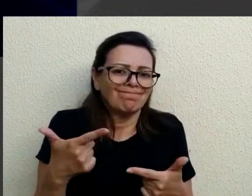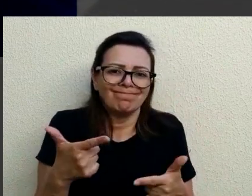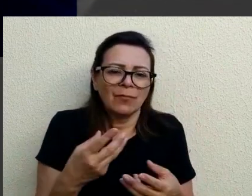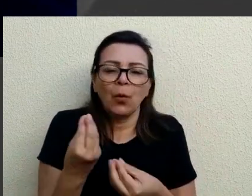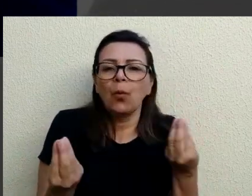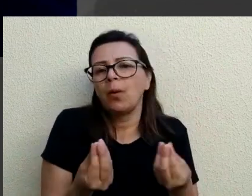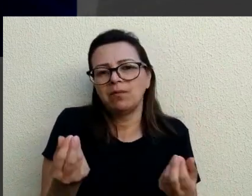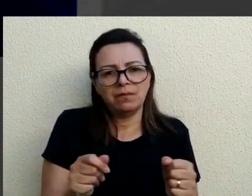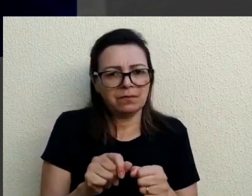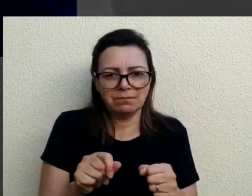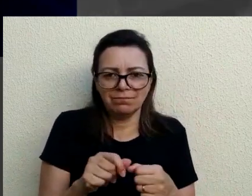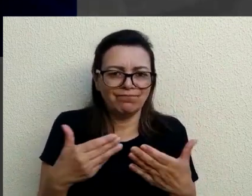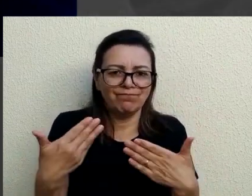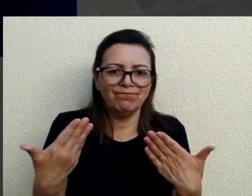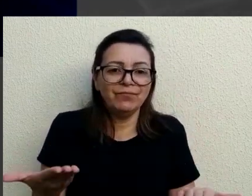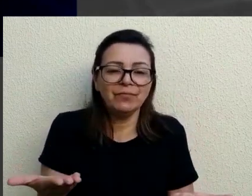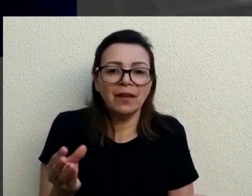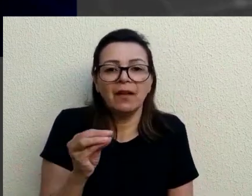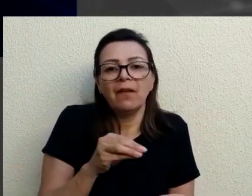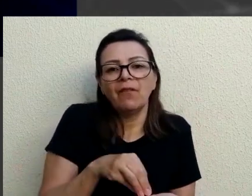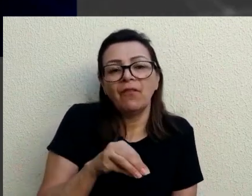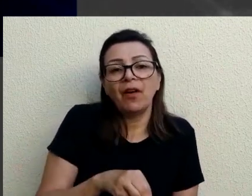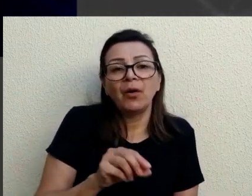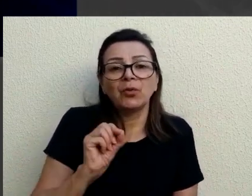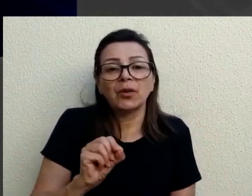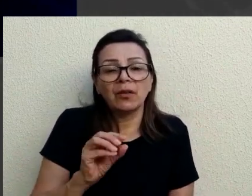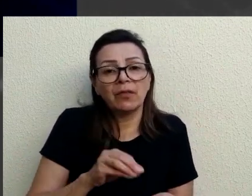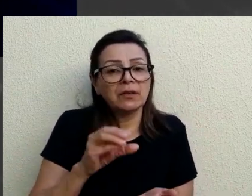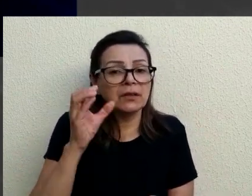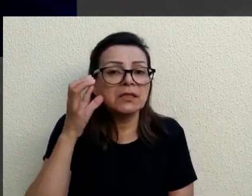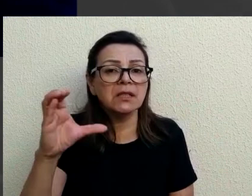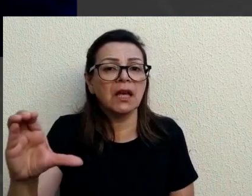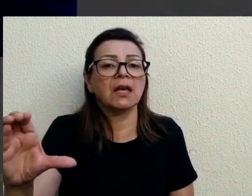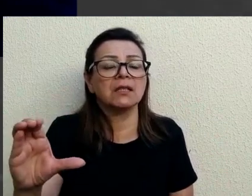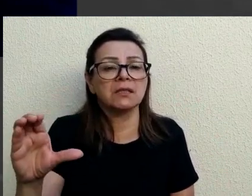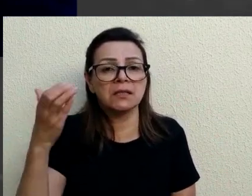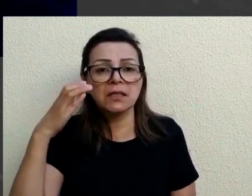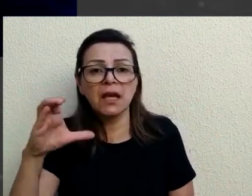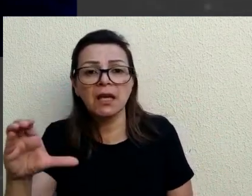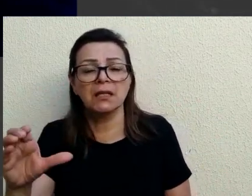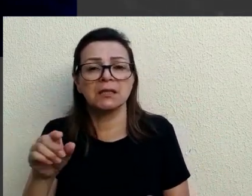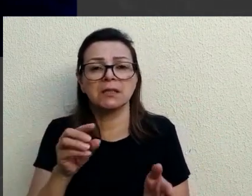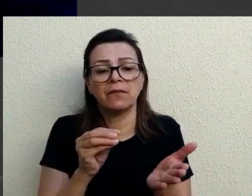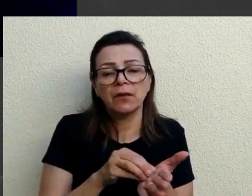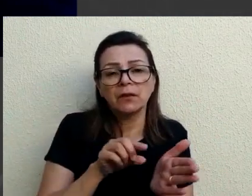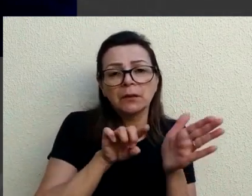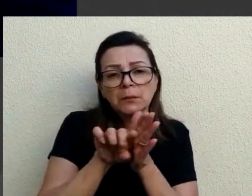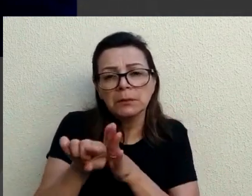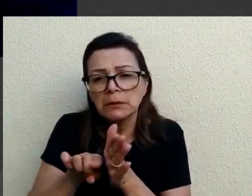não tem o que fazer. Isso aí é falta de ciência, não tem